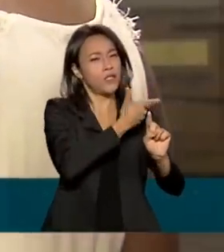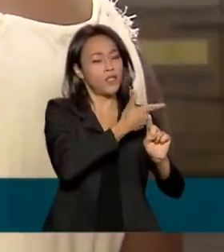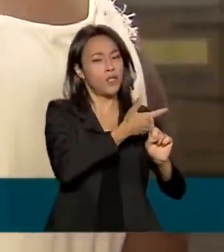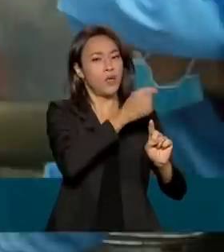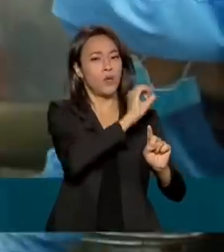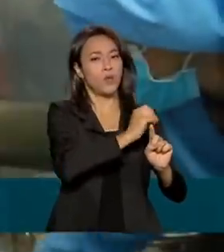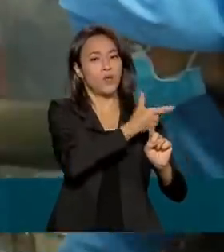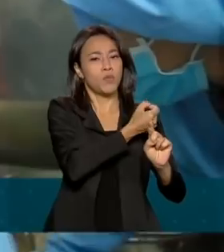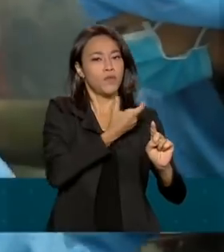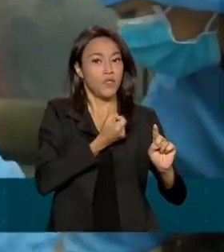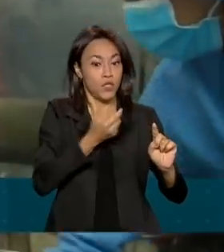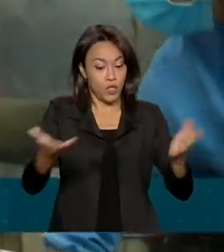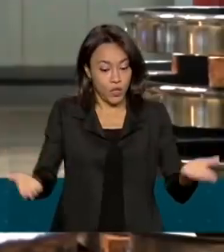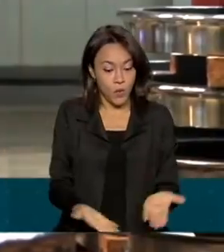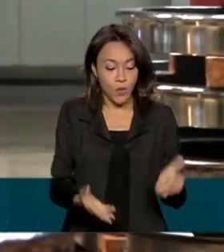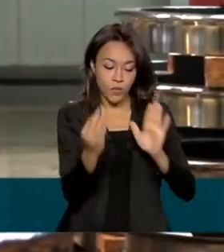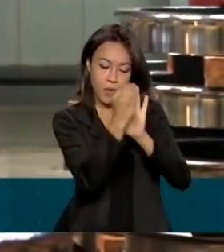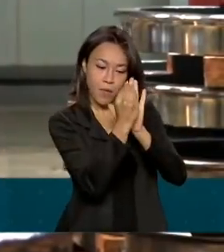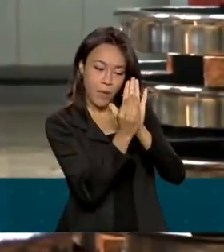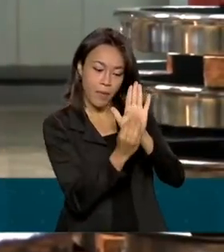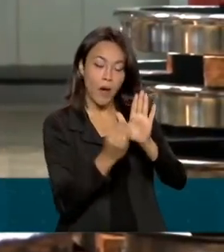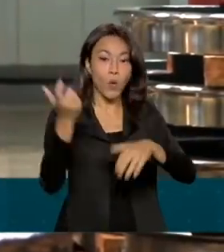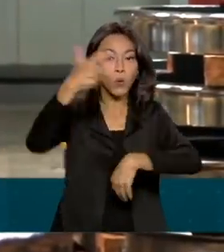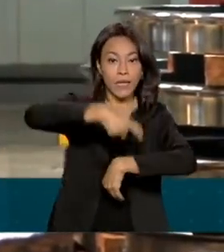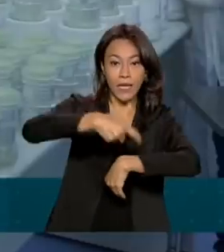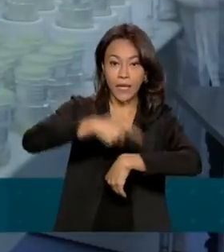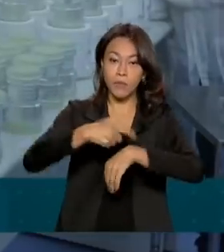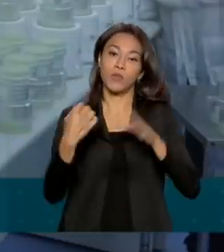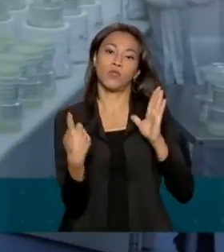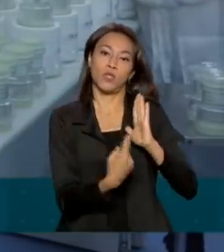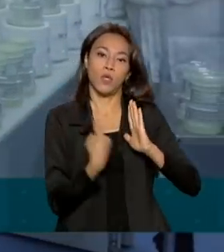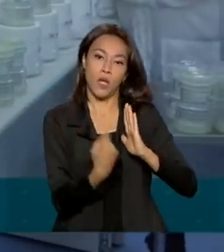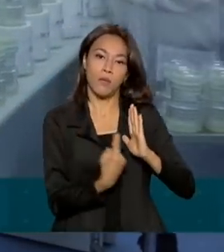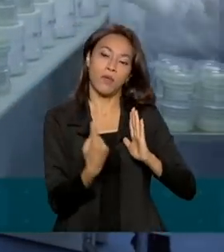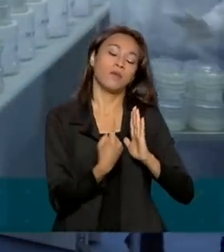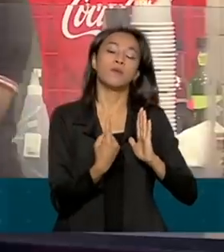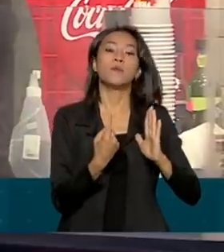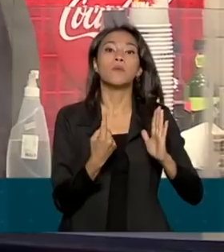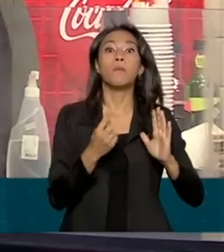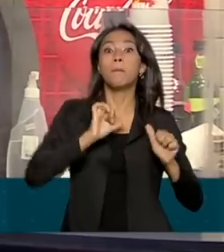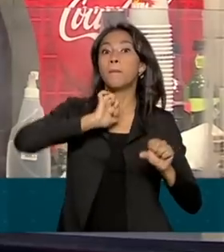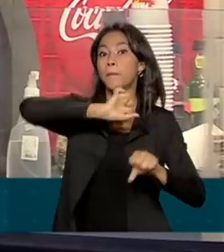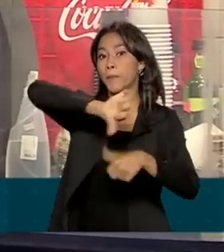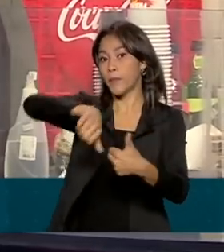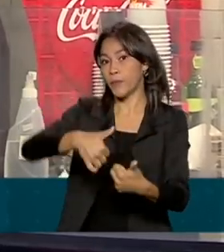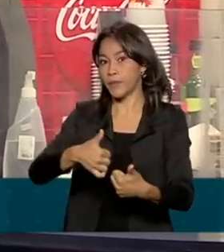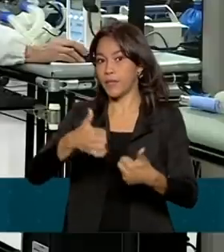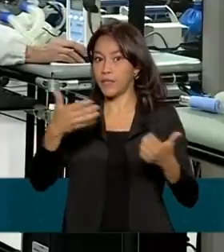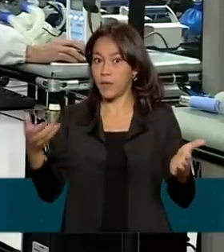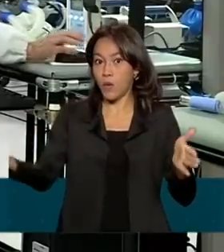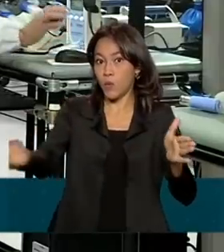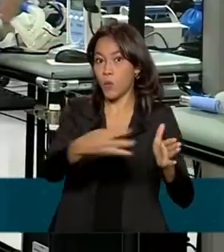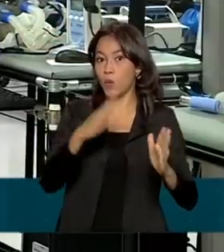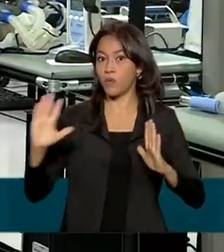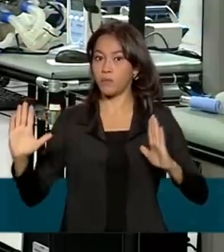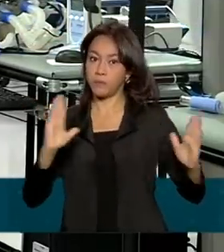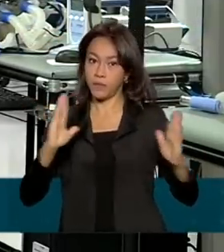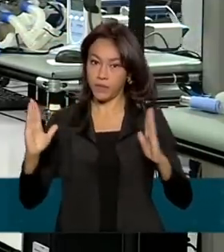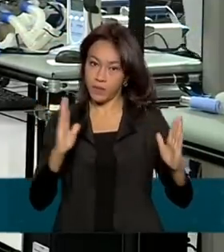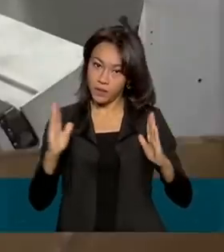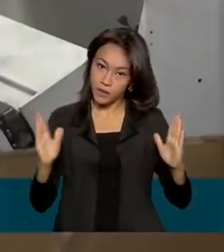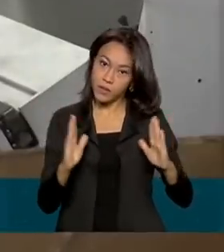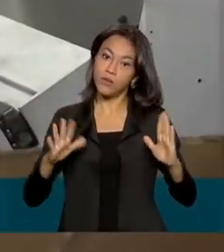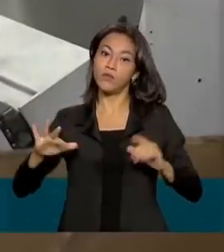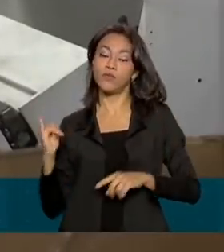mas com essa atualização de hoje, o tempo de isolamento do trabalhador com Covid-19 muda e passa a valer o novo prazo estabelecido pelo